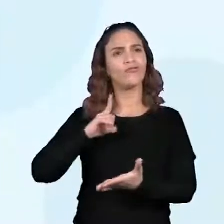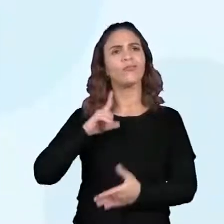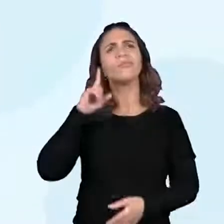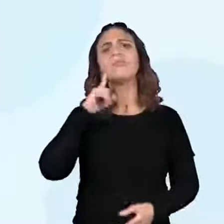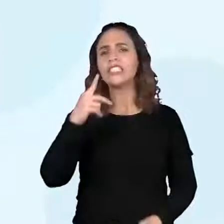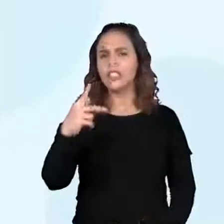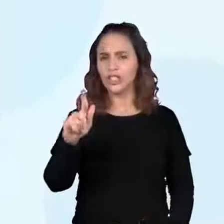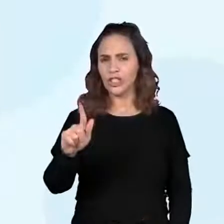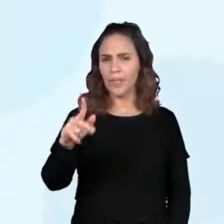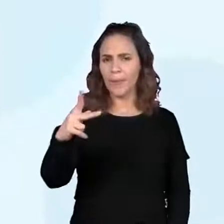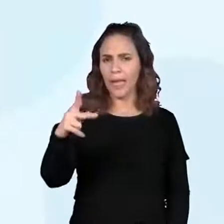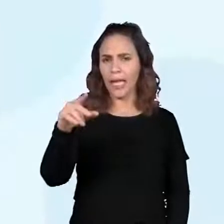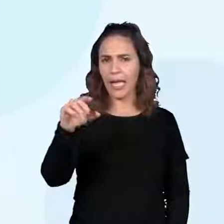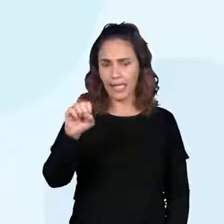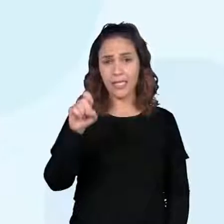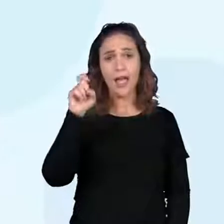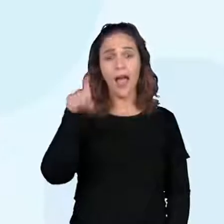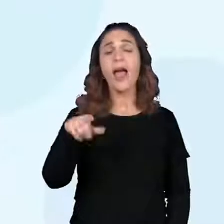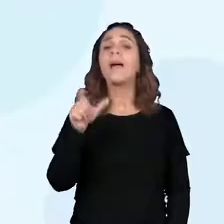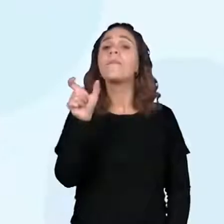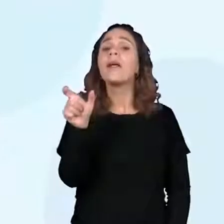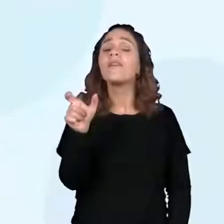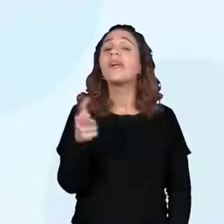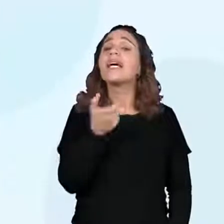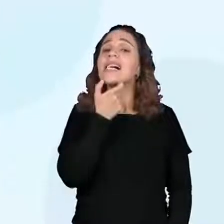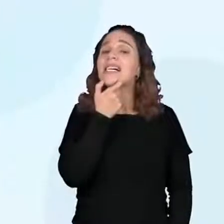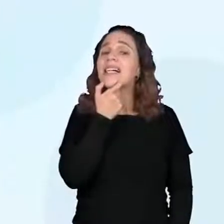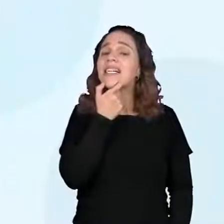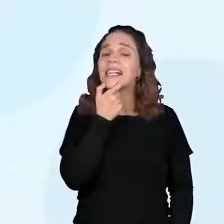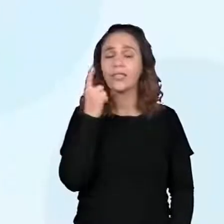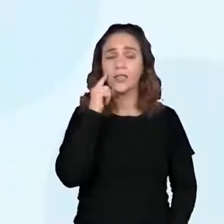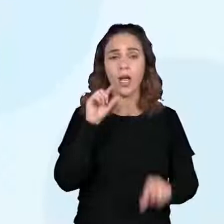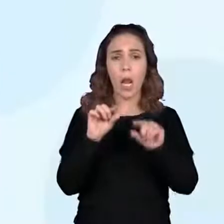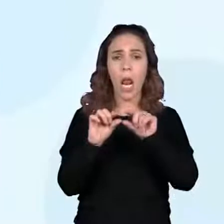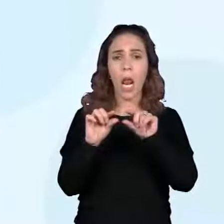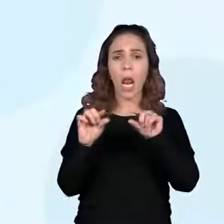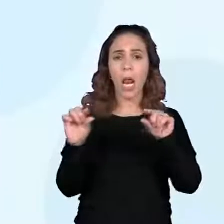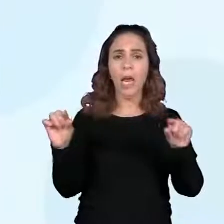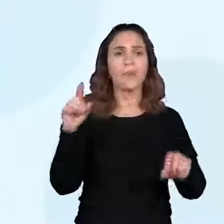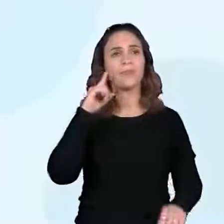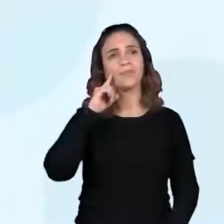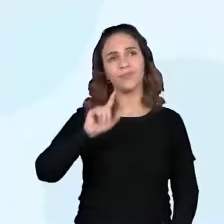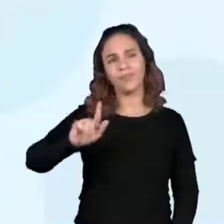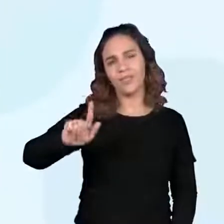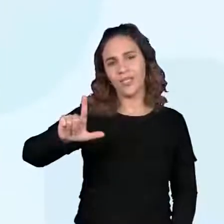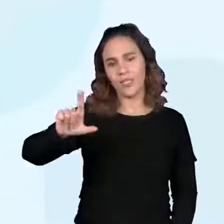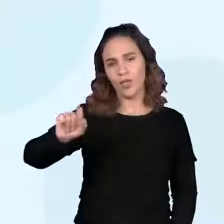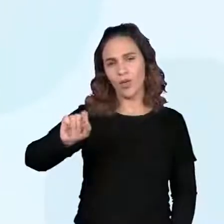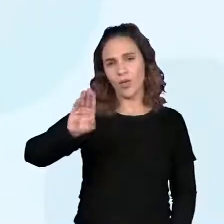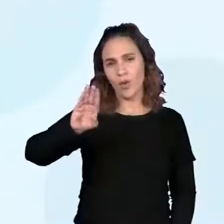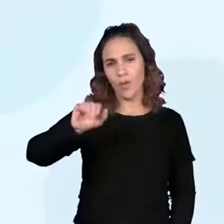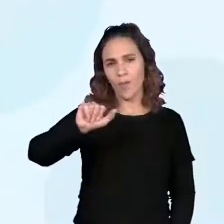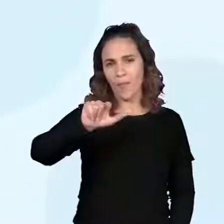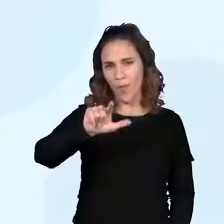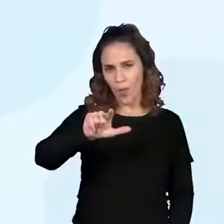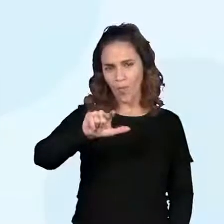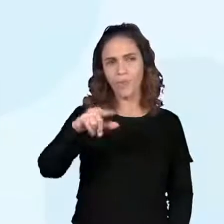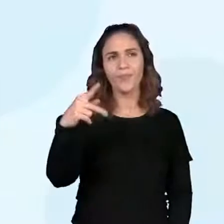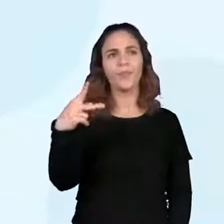System, GPS, que em português quer dizer sistema de posicionamento global,